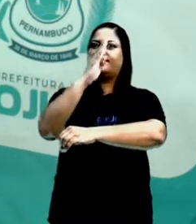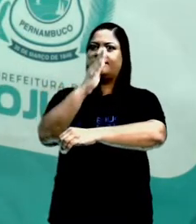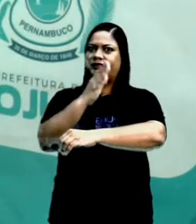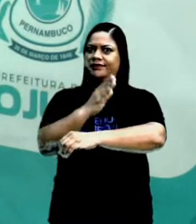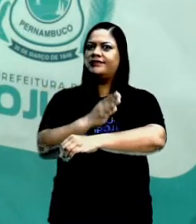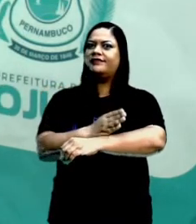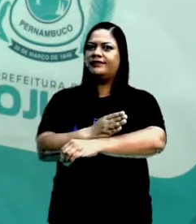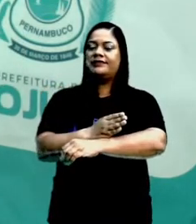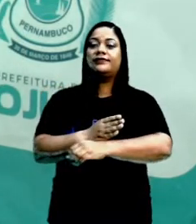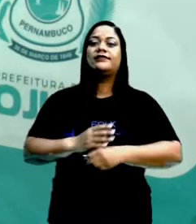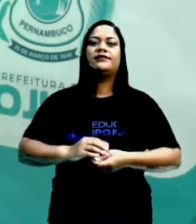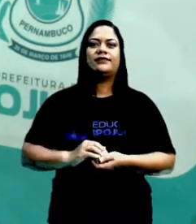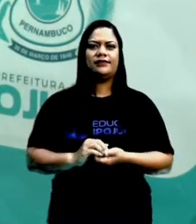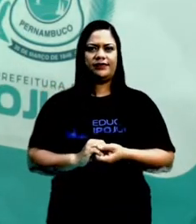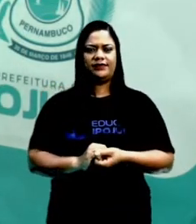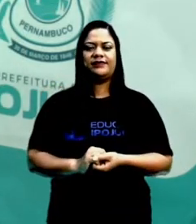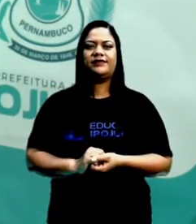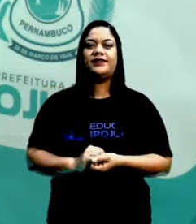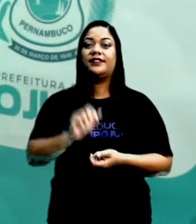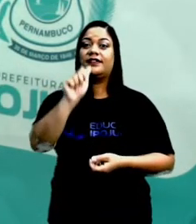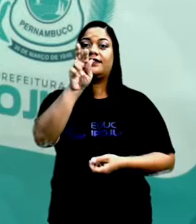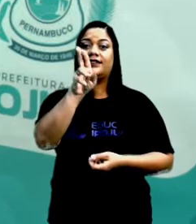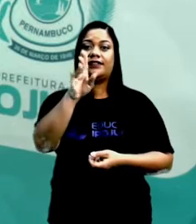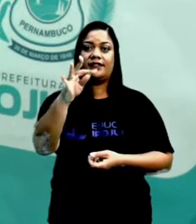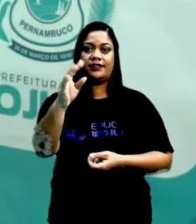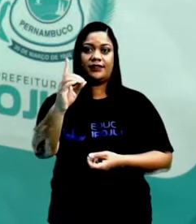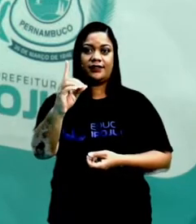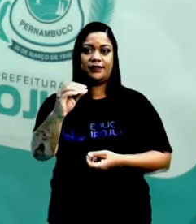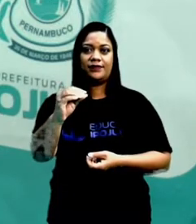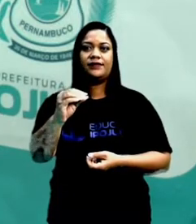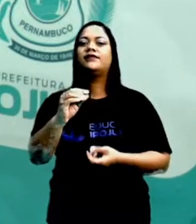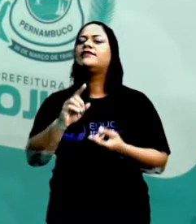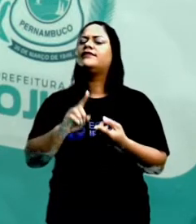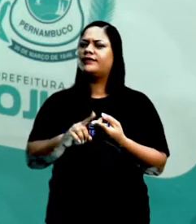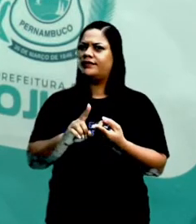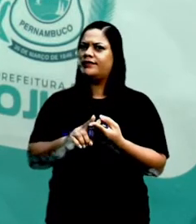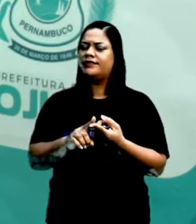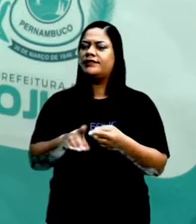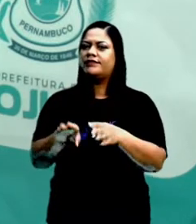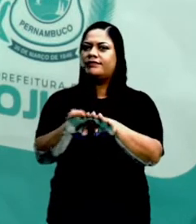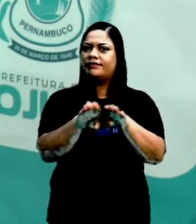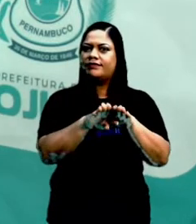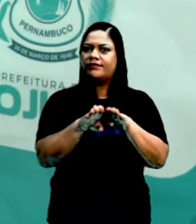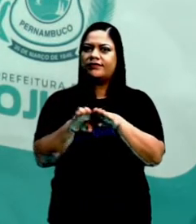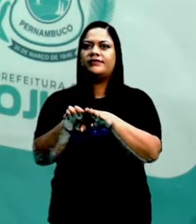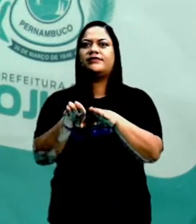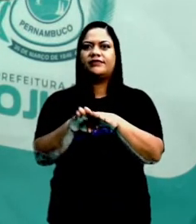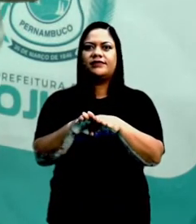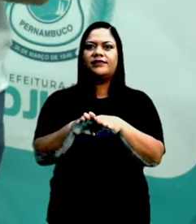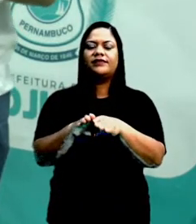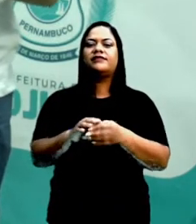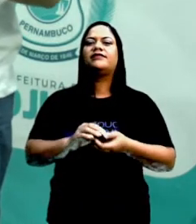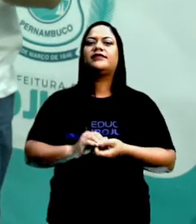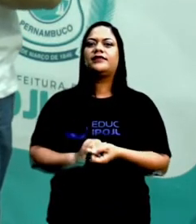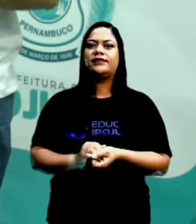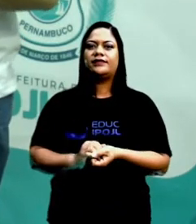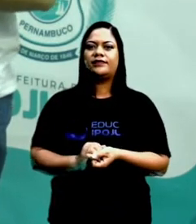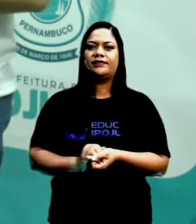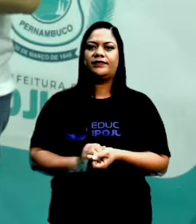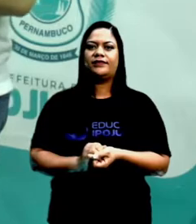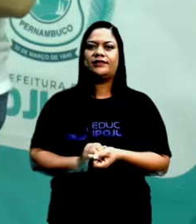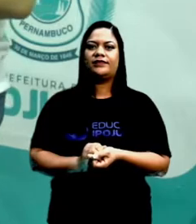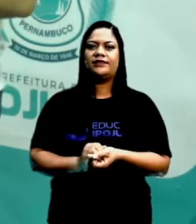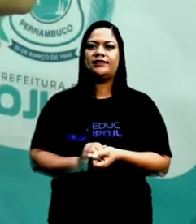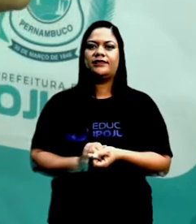montanhoso e também um pouco árido, tá certo? Mas, ao mesmo tempo, a costa da Grécia, ela era totalmente